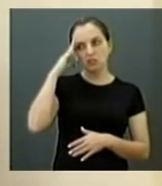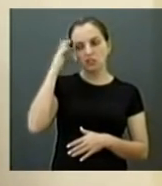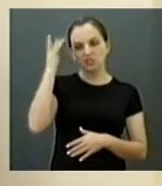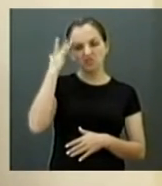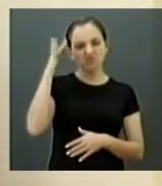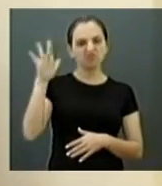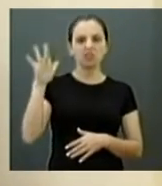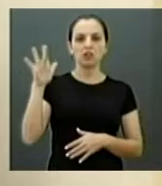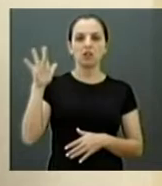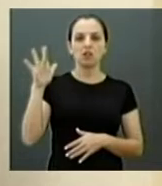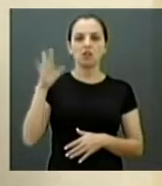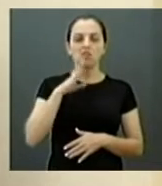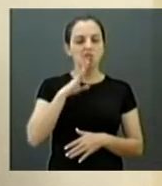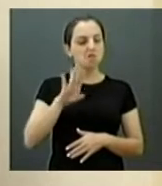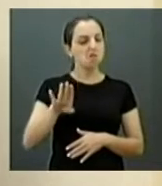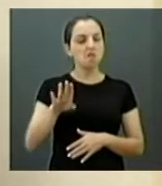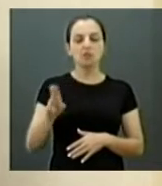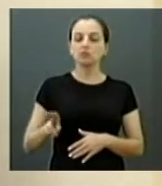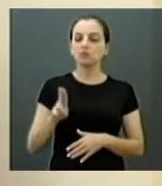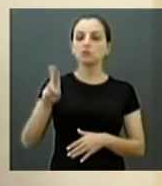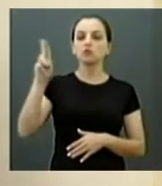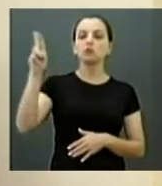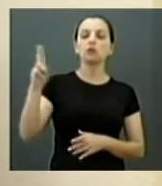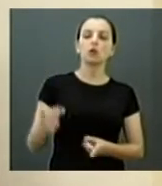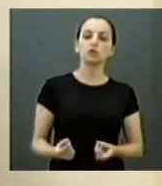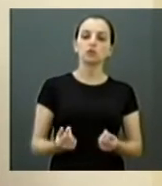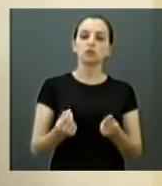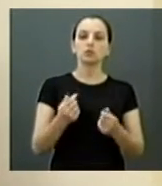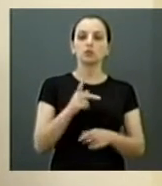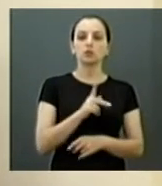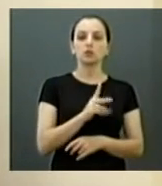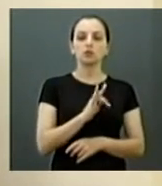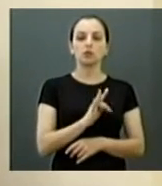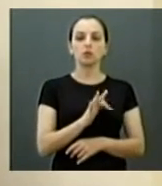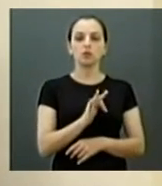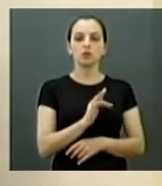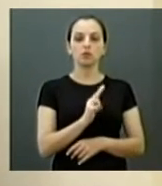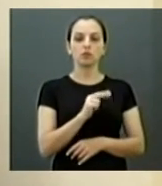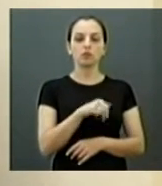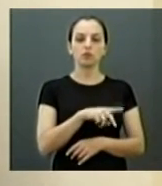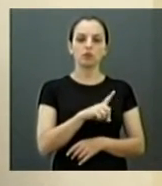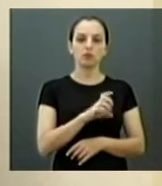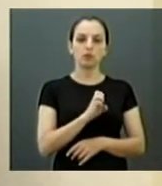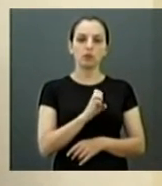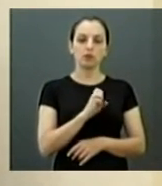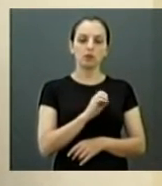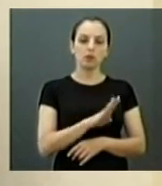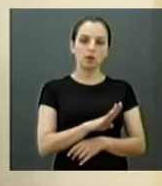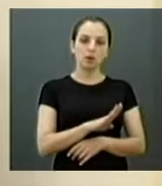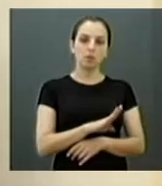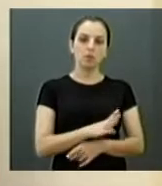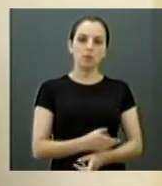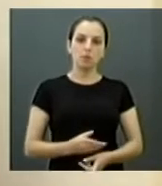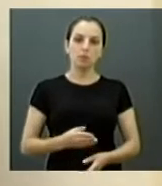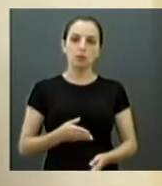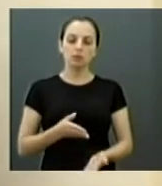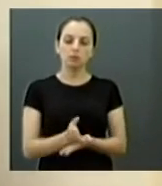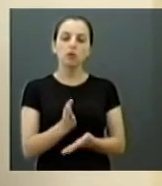desconheço que possa ser utilizado o dinheiro do Fundeb, do Fundo Nacional de Educação, para poder subsidiar